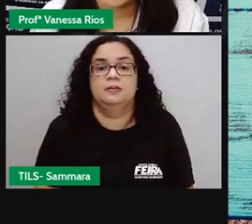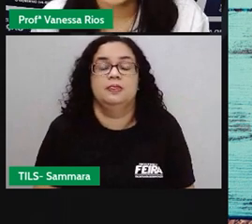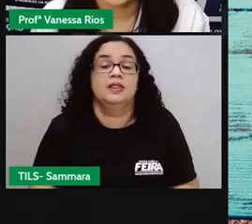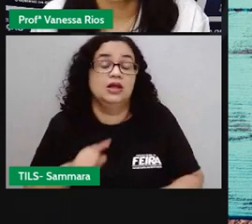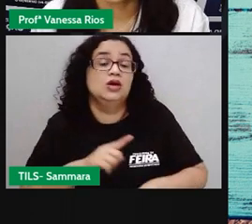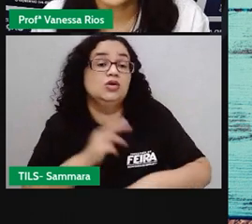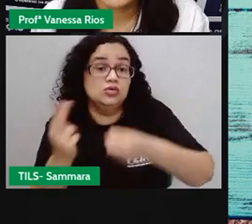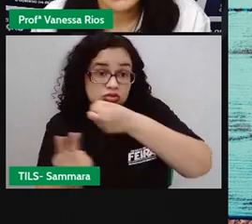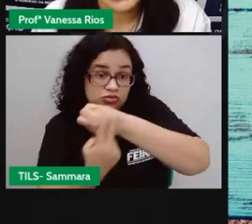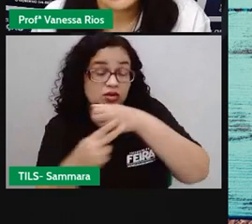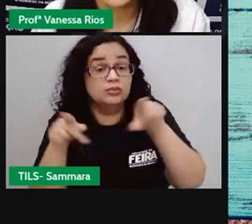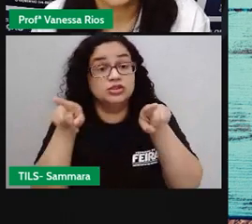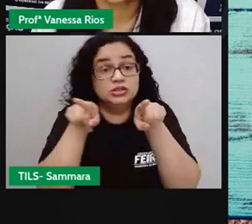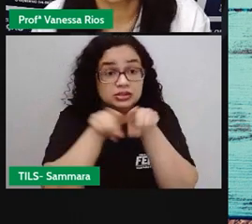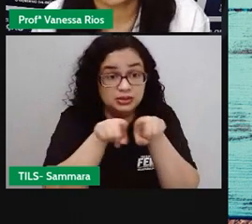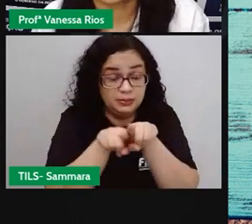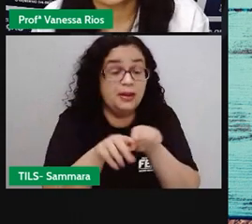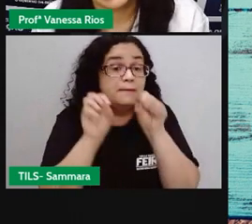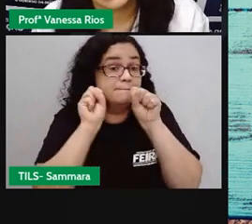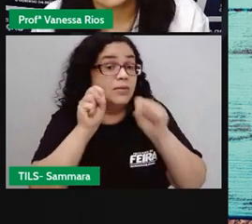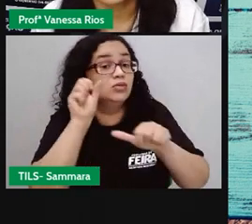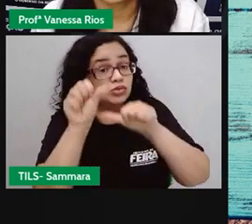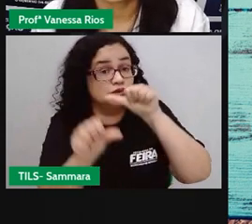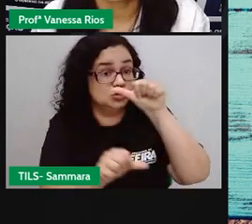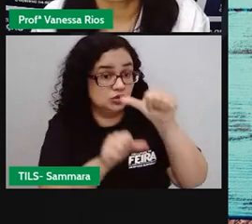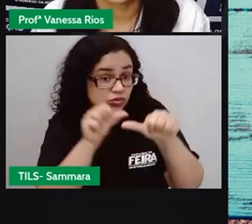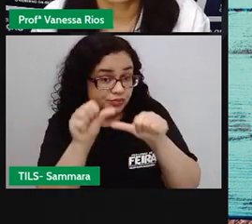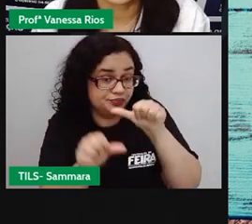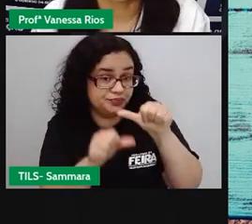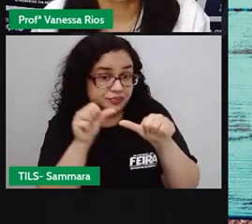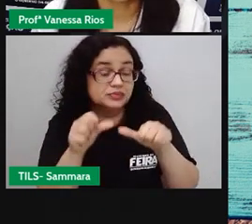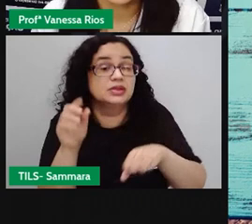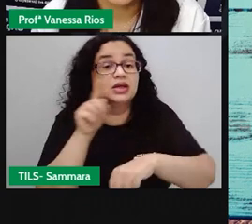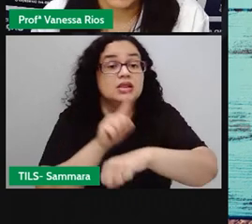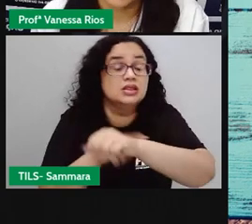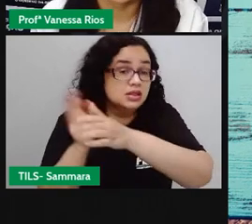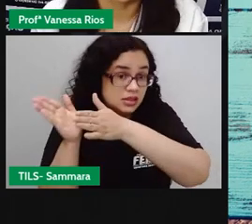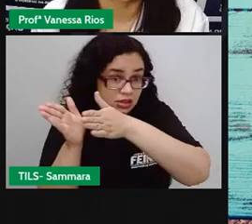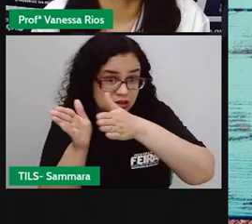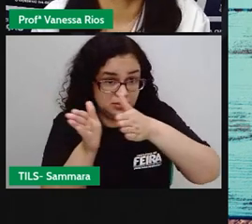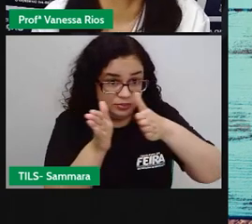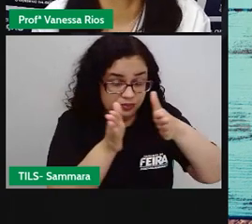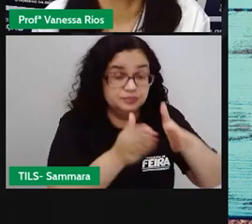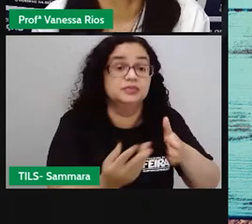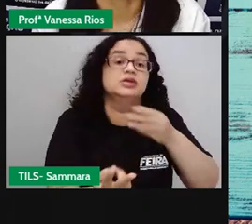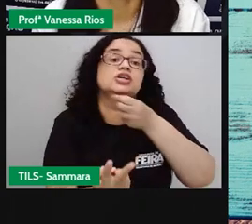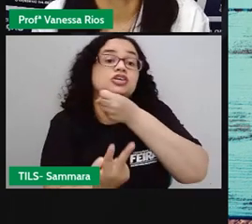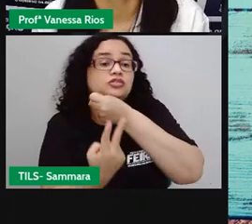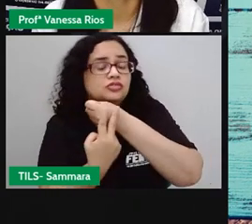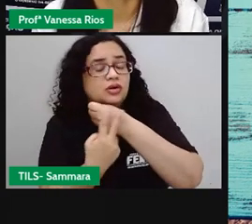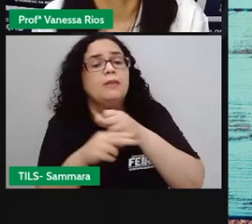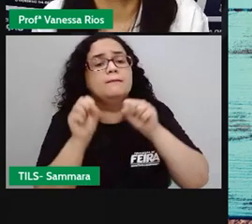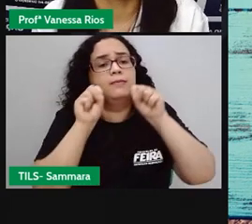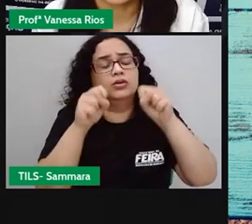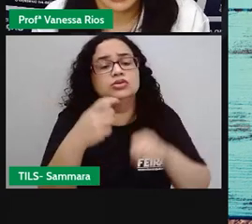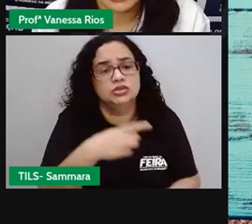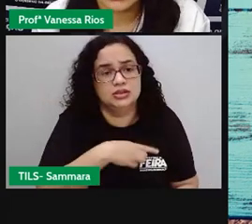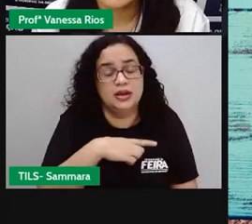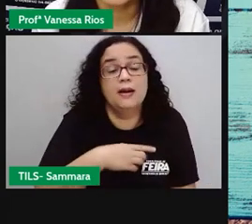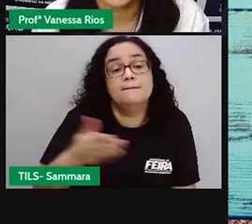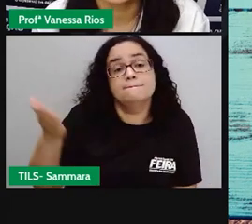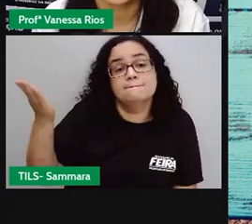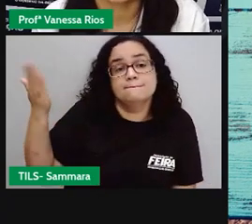e os verbos também, eles podem variar relacionados ao tempo, porque os verbos podem aparecer no